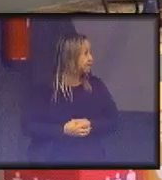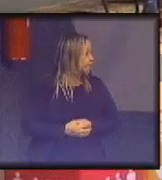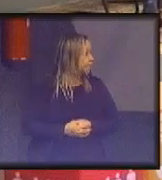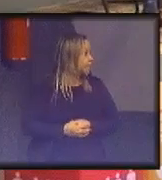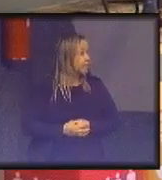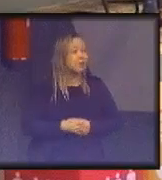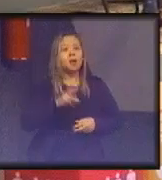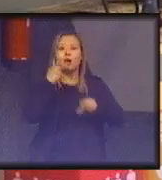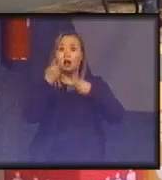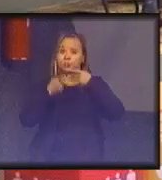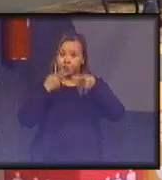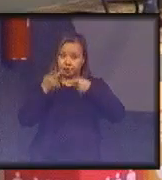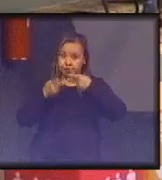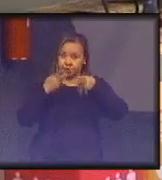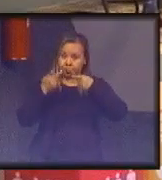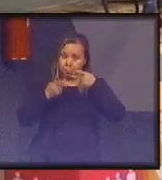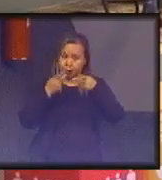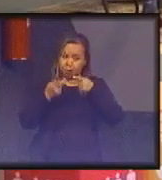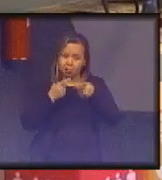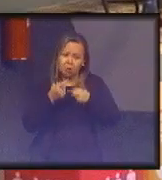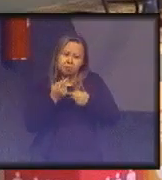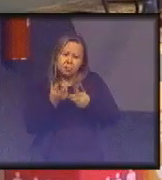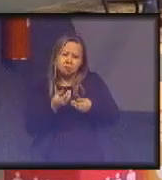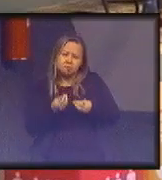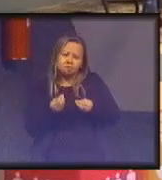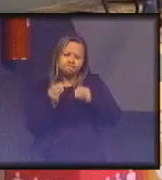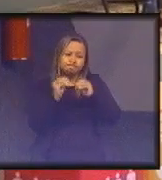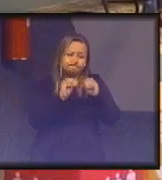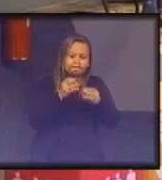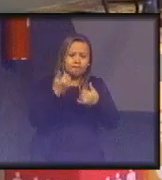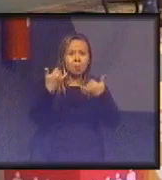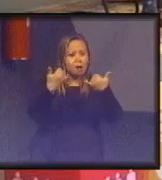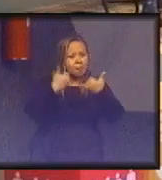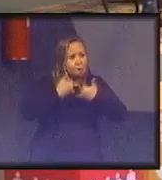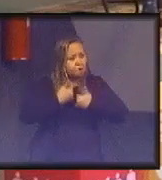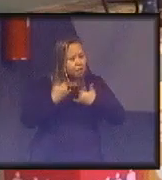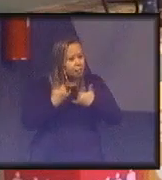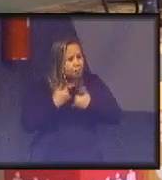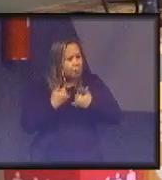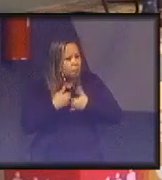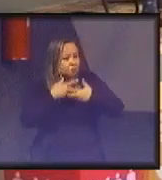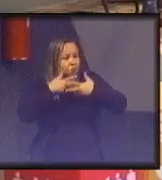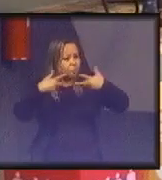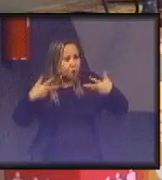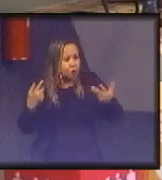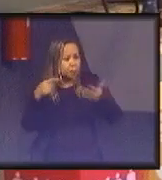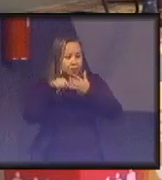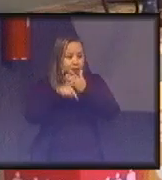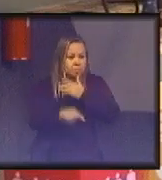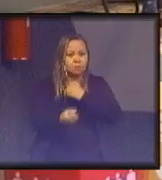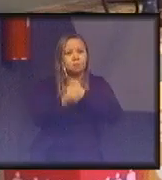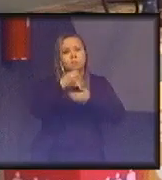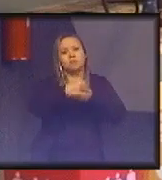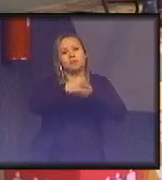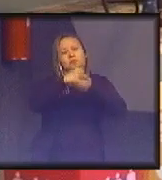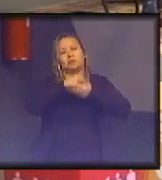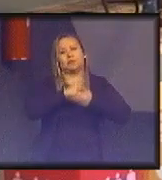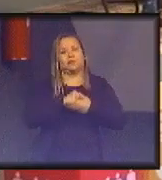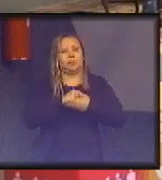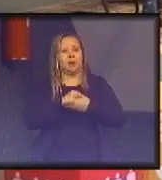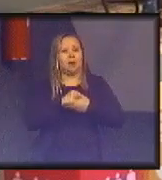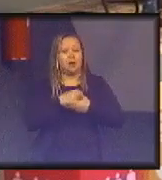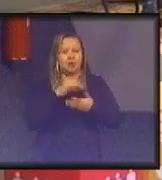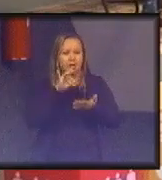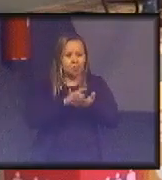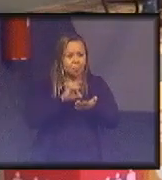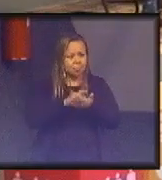Dizer que ele nos colocou várias coisas em profundidade que podem nos auxiliar a chegar na concretização de